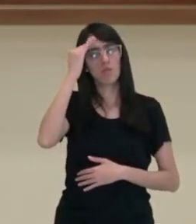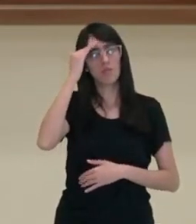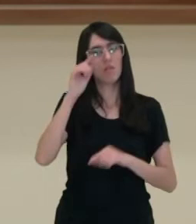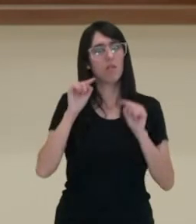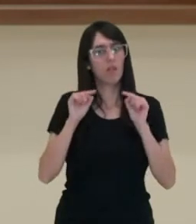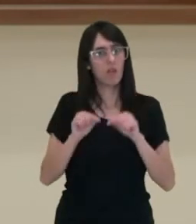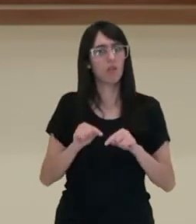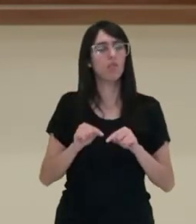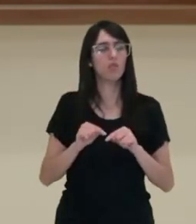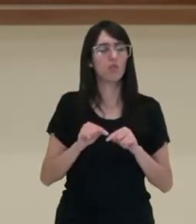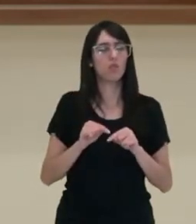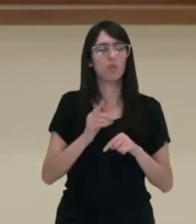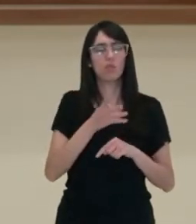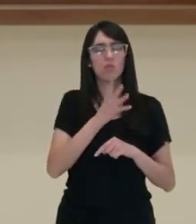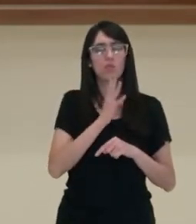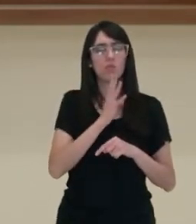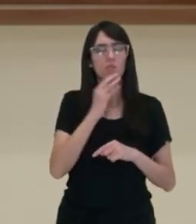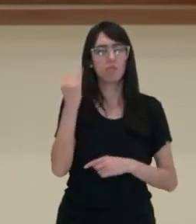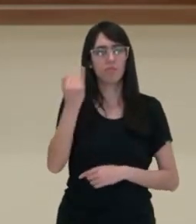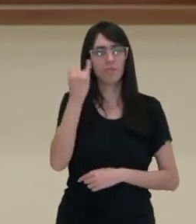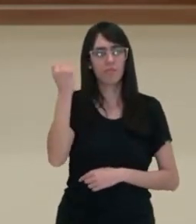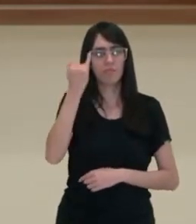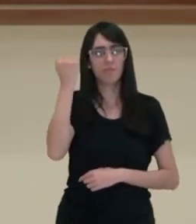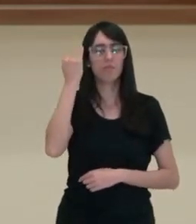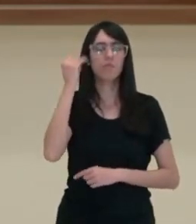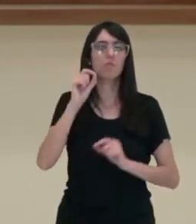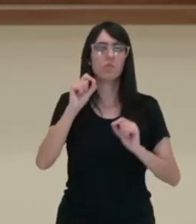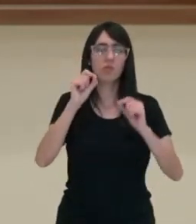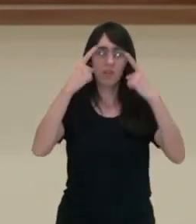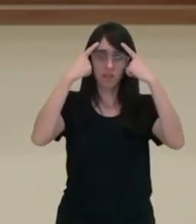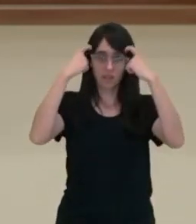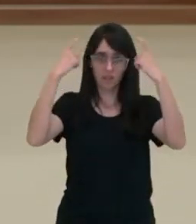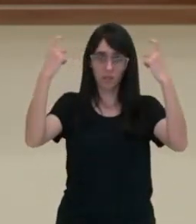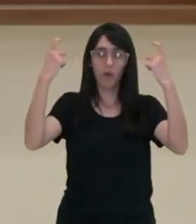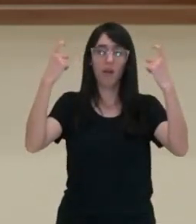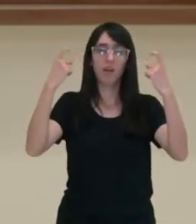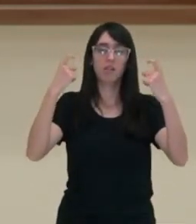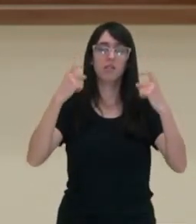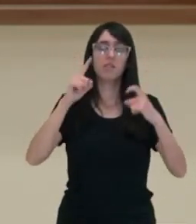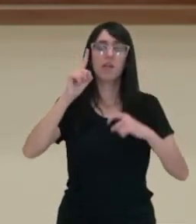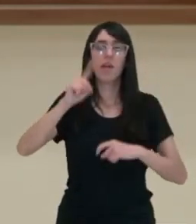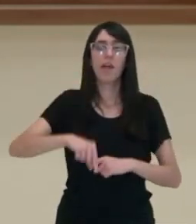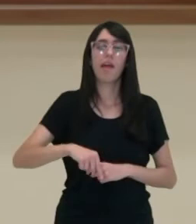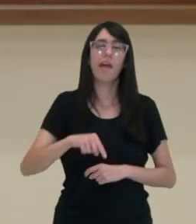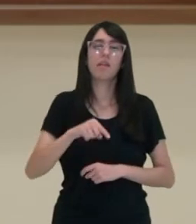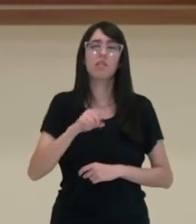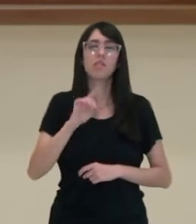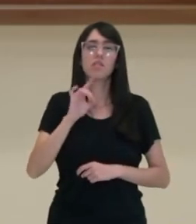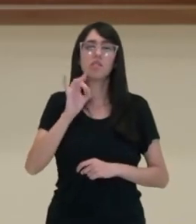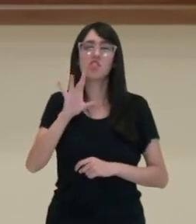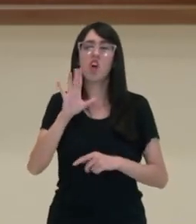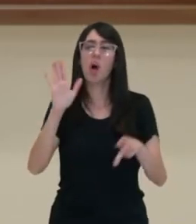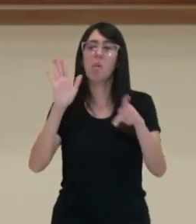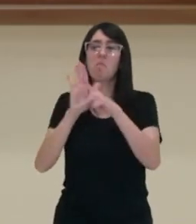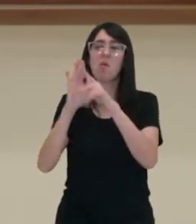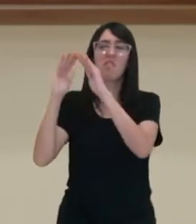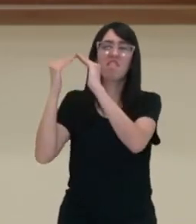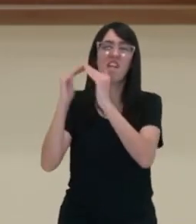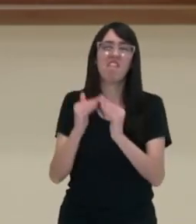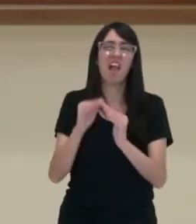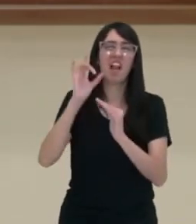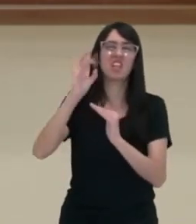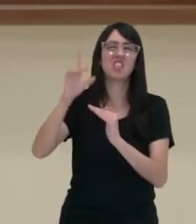também esse olhar, muitas vezes, que violência é só o que se comete nas periferias ou